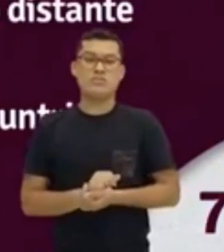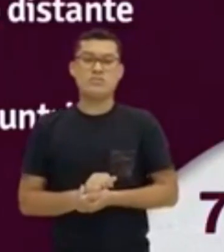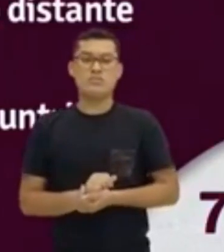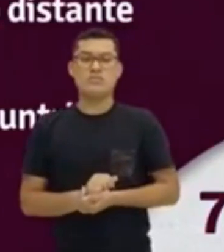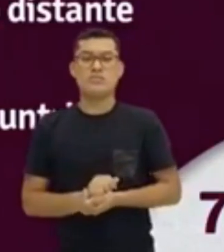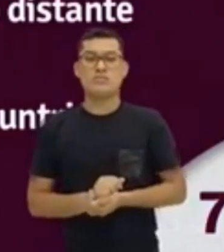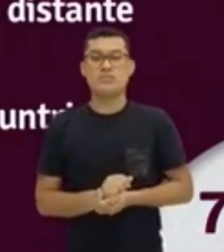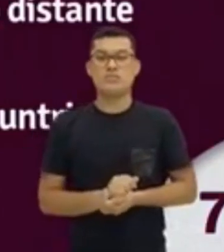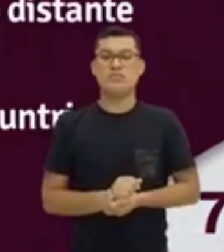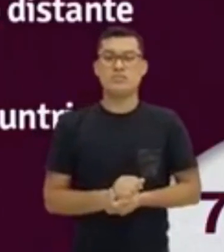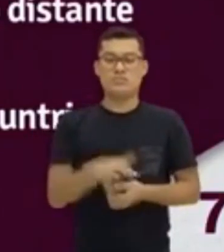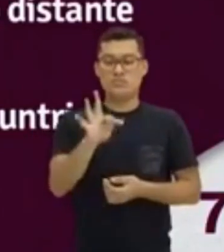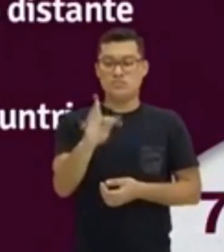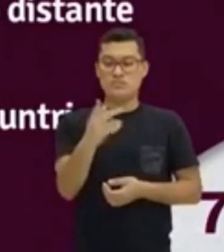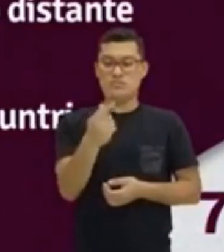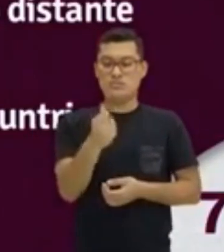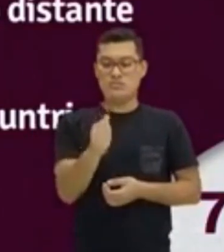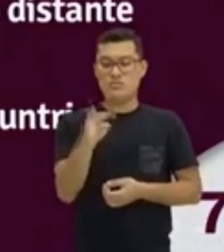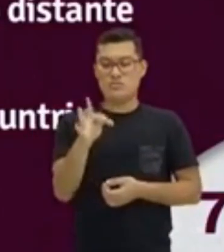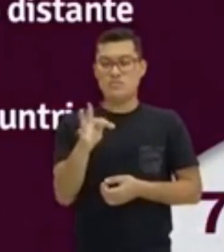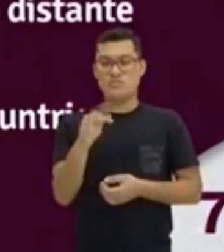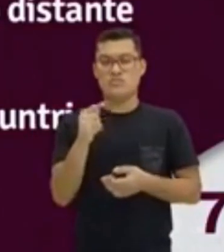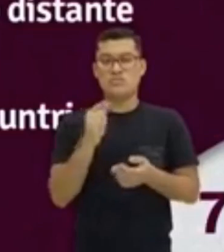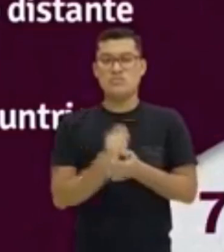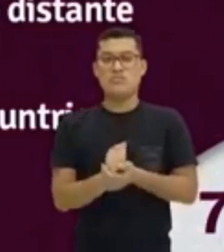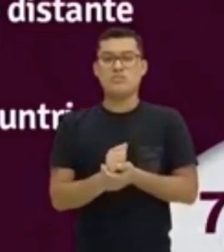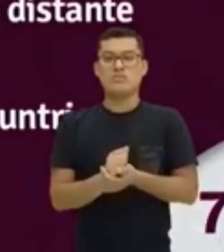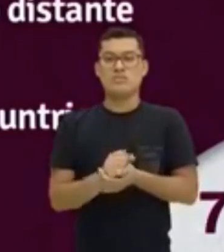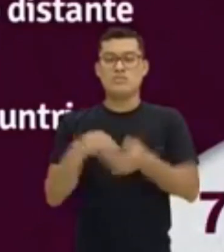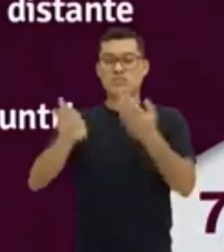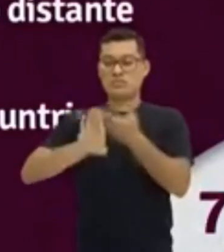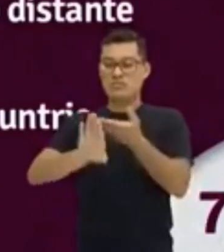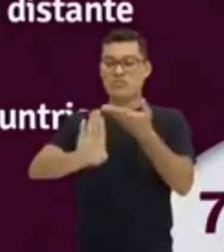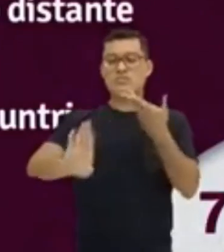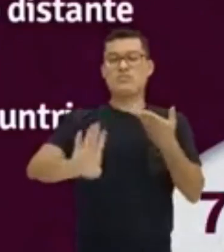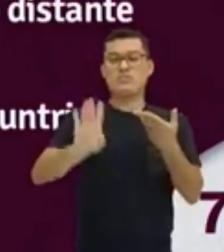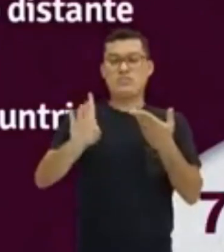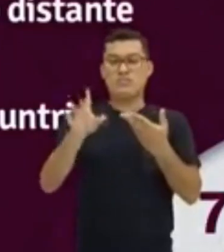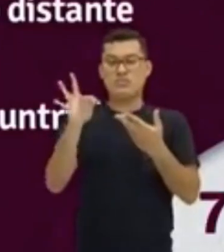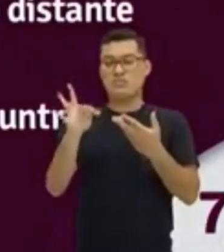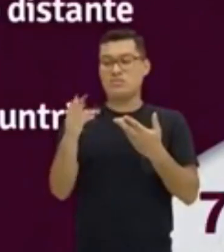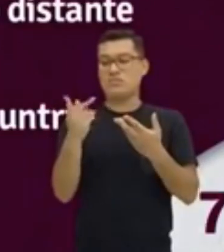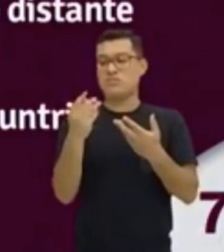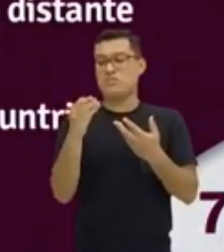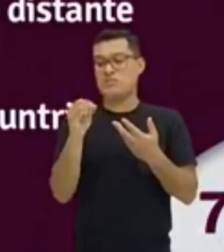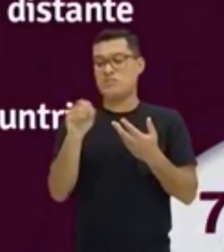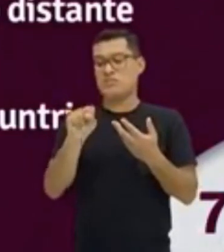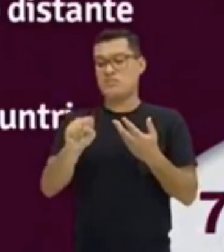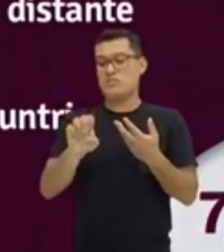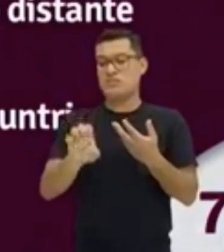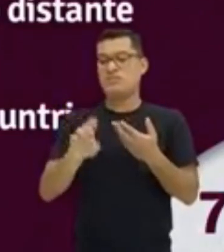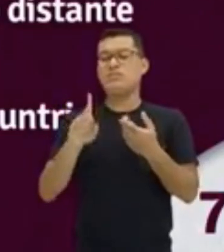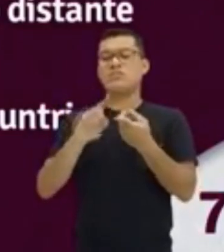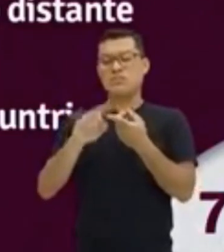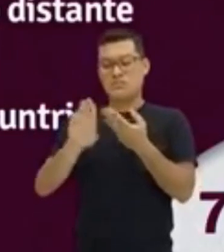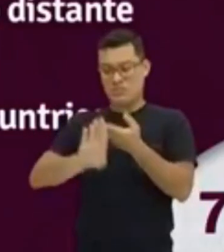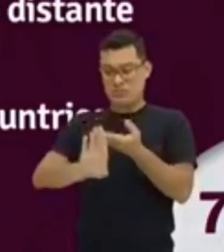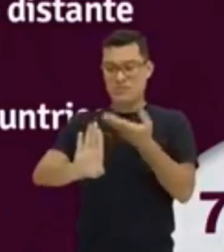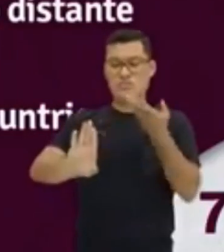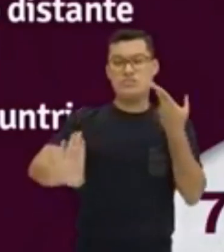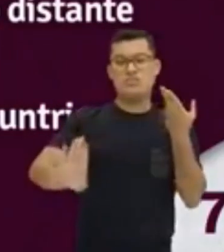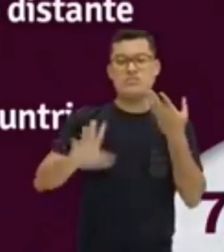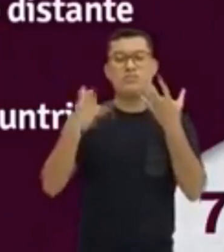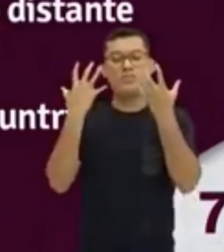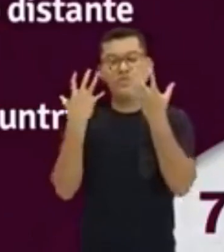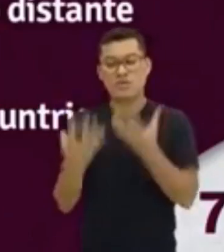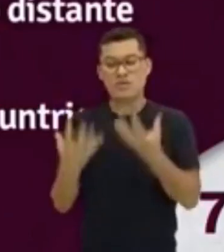that, singular. Longe. E o plural. Longe. Se eu quiser